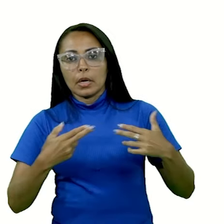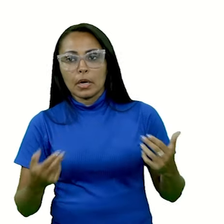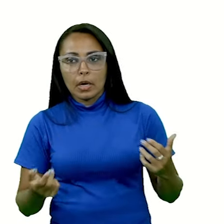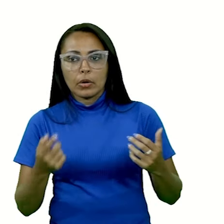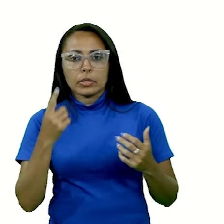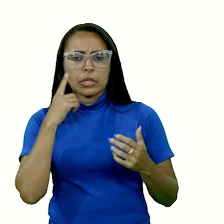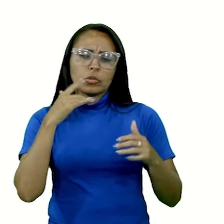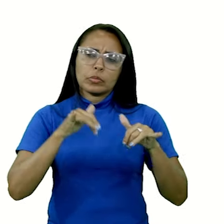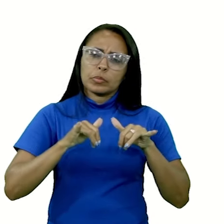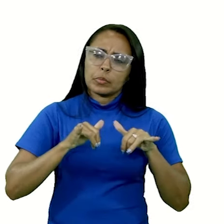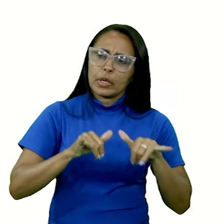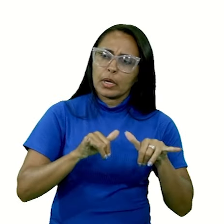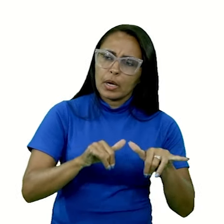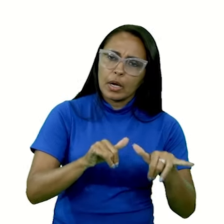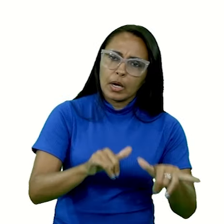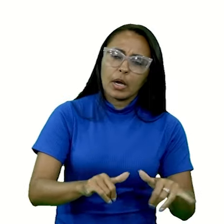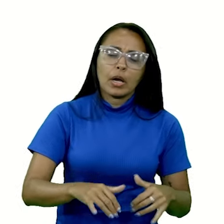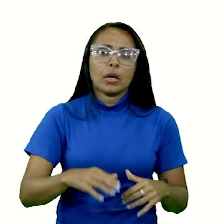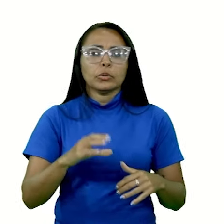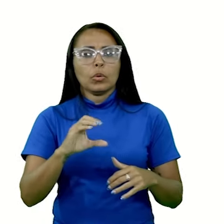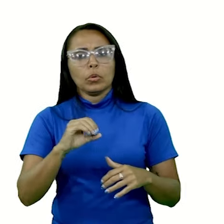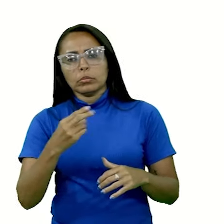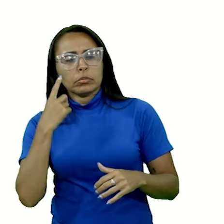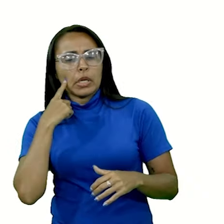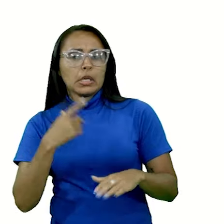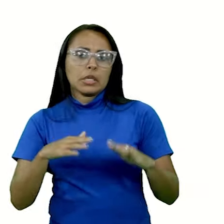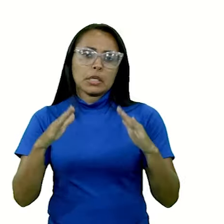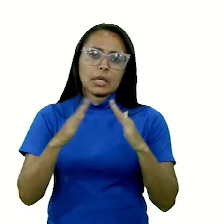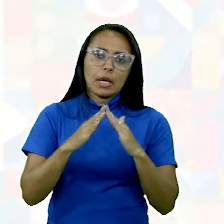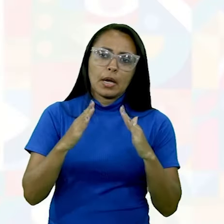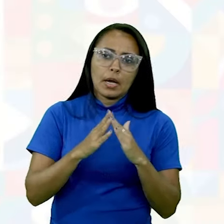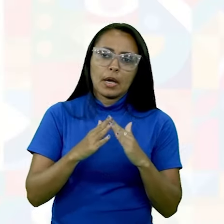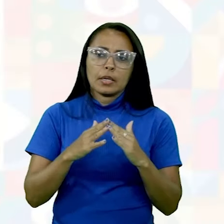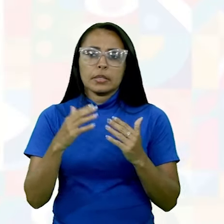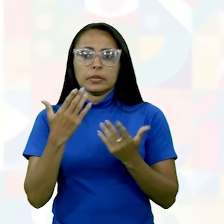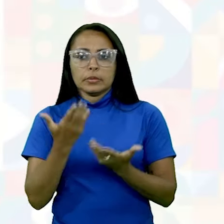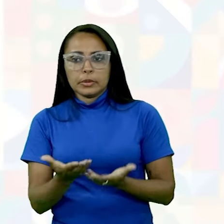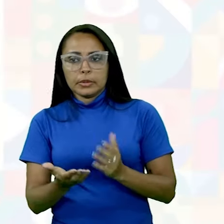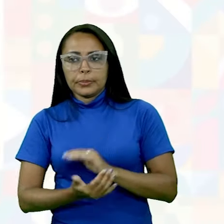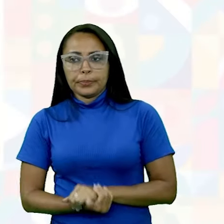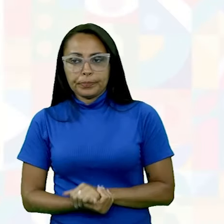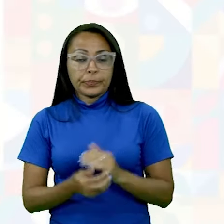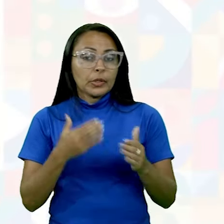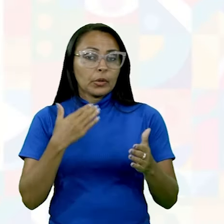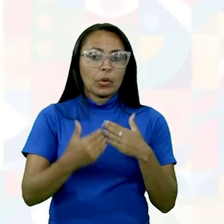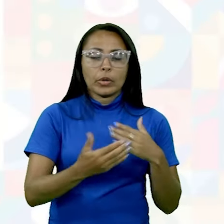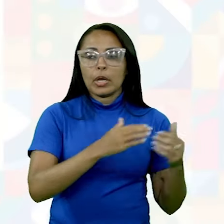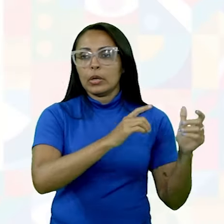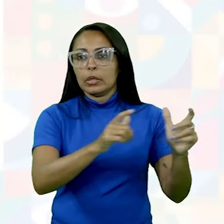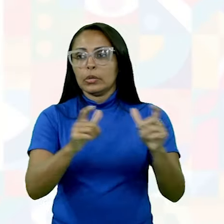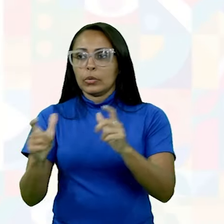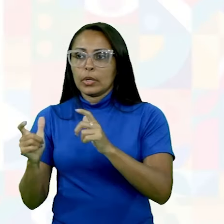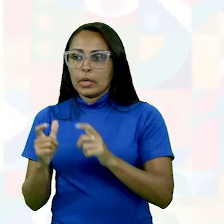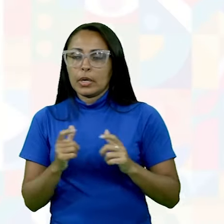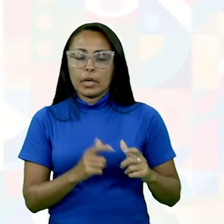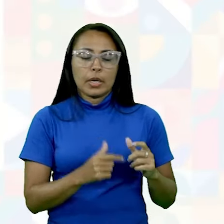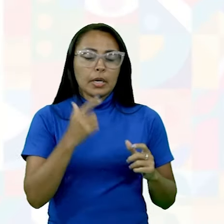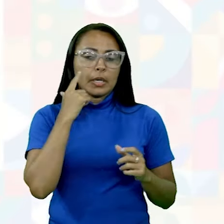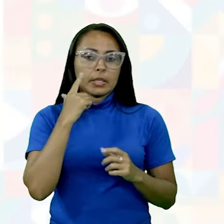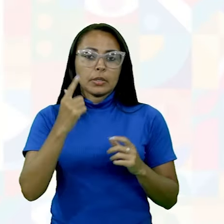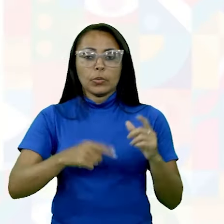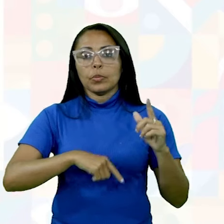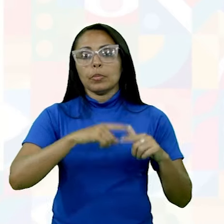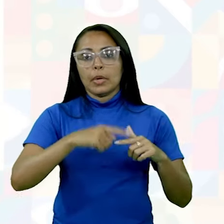supermercado, seja na nossa casa, seja no estoque de uma indústria. Então, alguém emite o pedido de reposição de